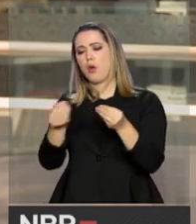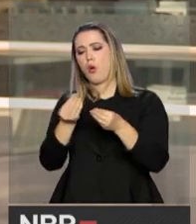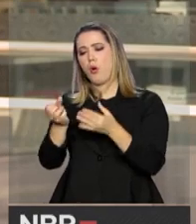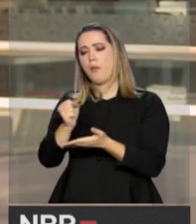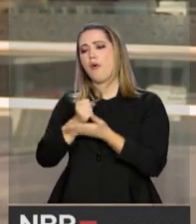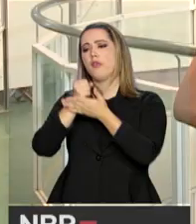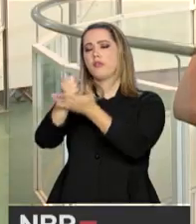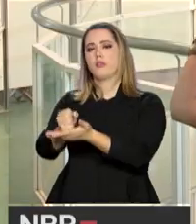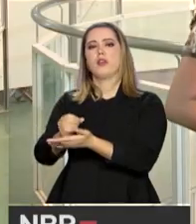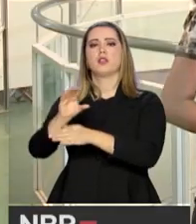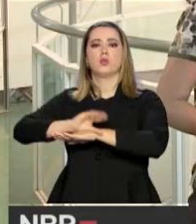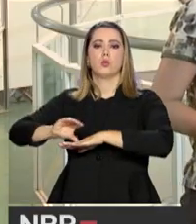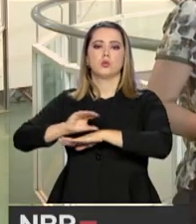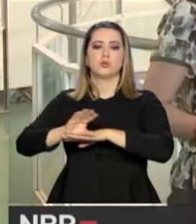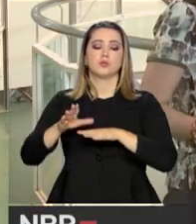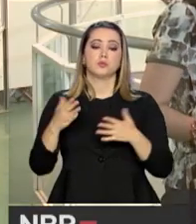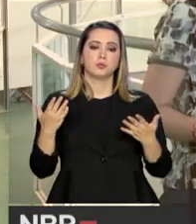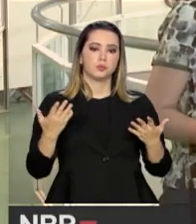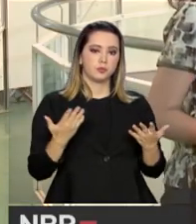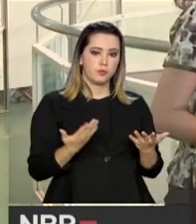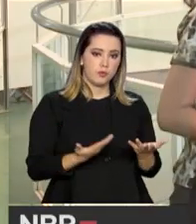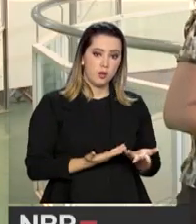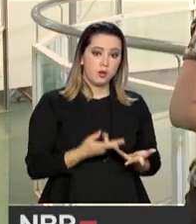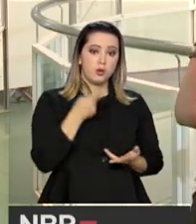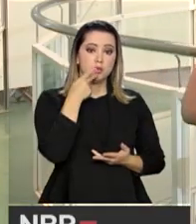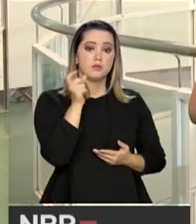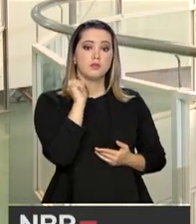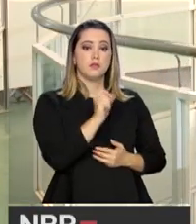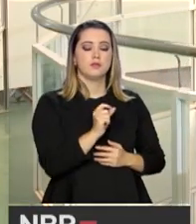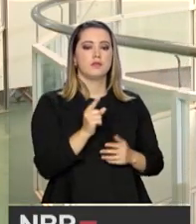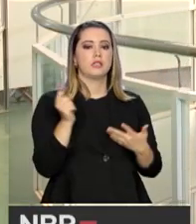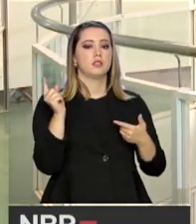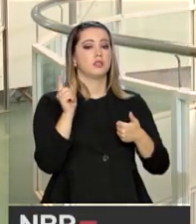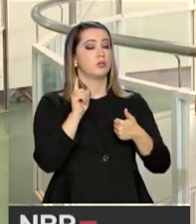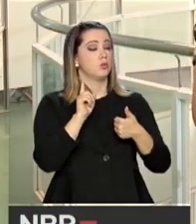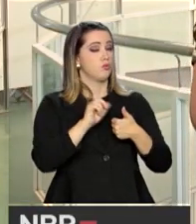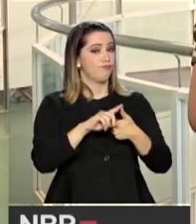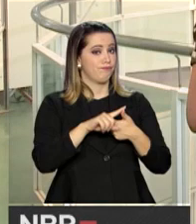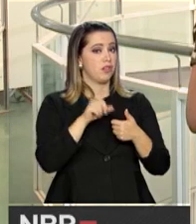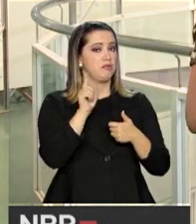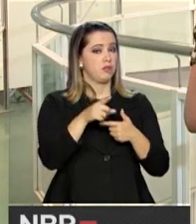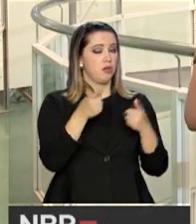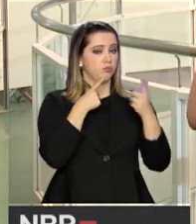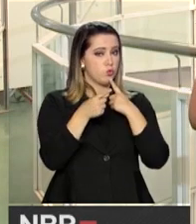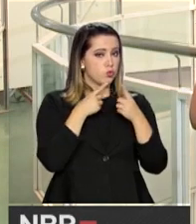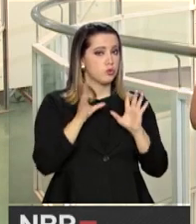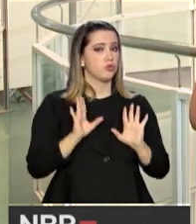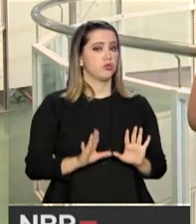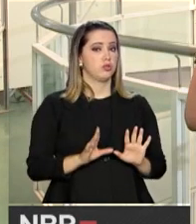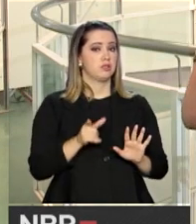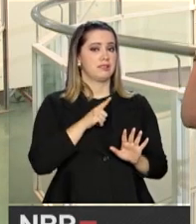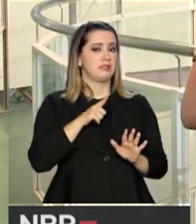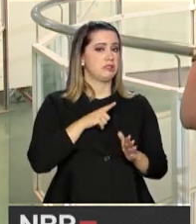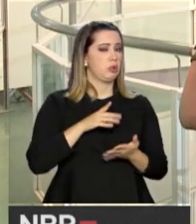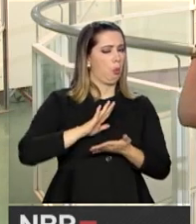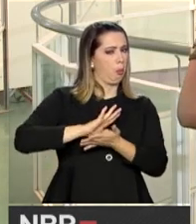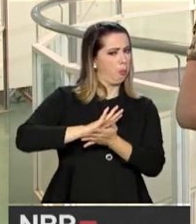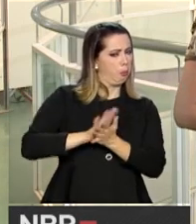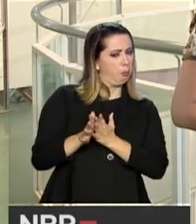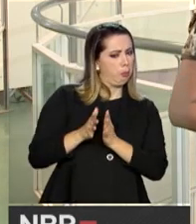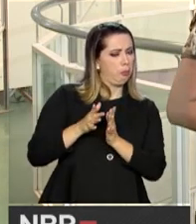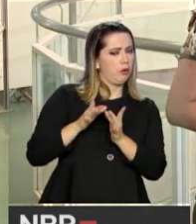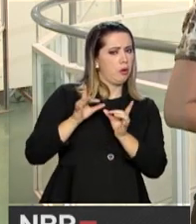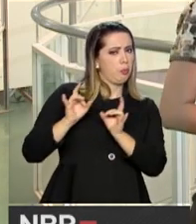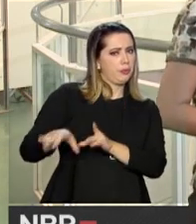de um dado curso. Professor, agora falando de um ponto que é muito debatido. Ainda existe um certo preconceito em